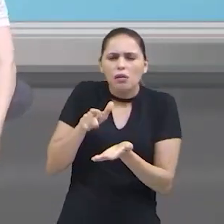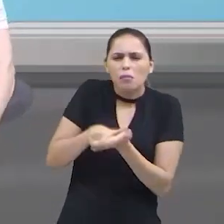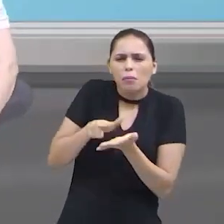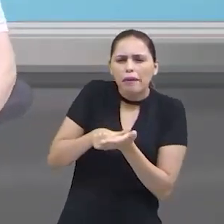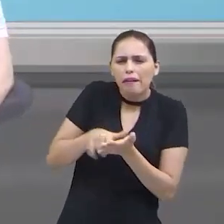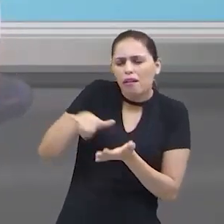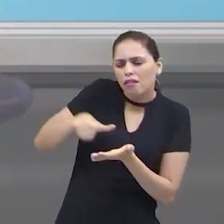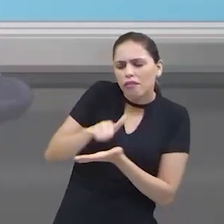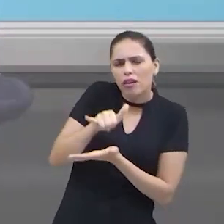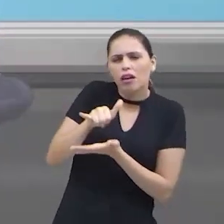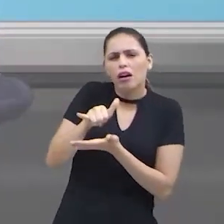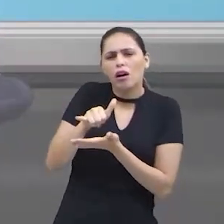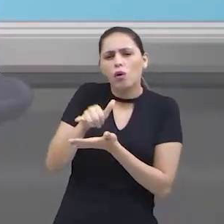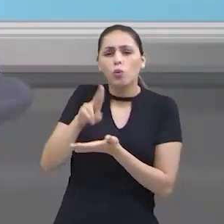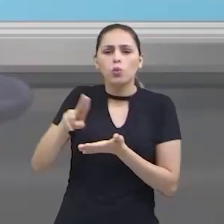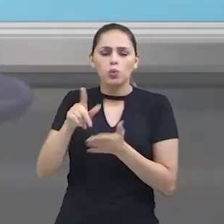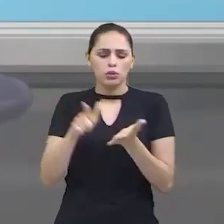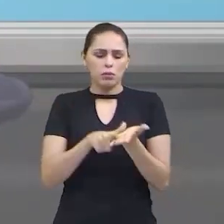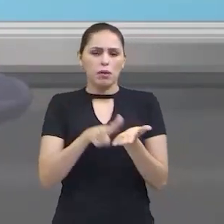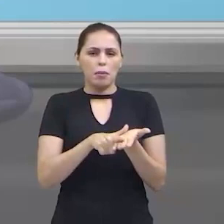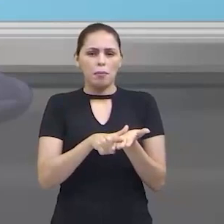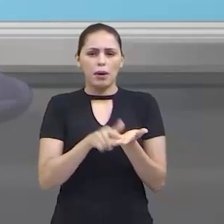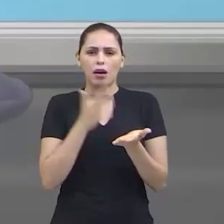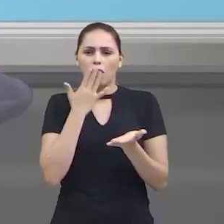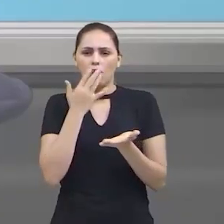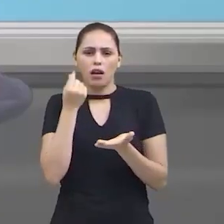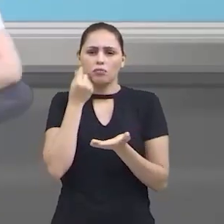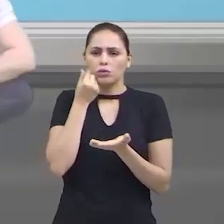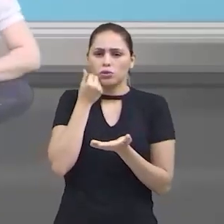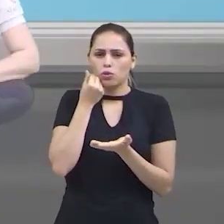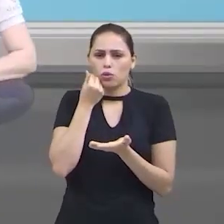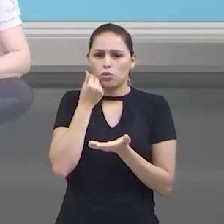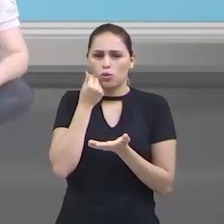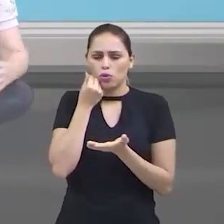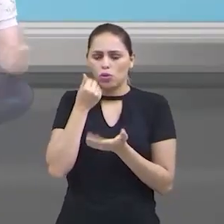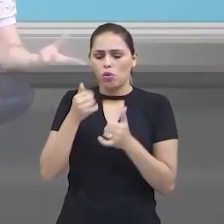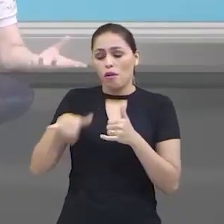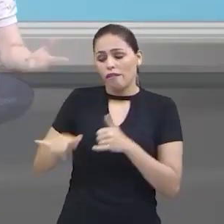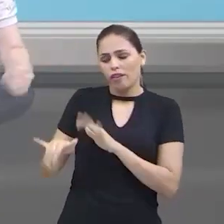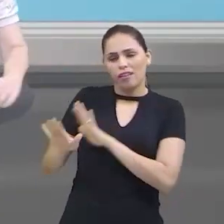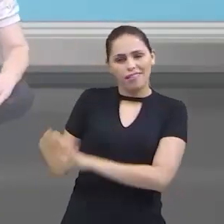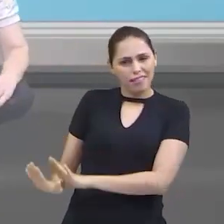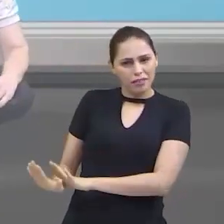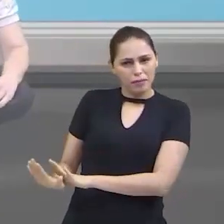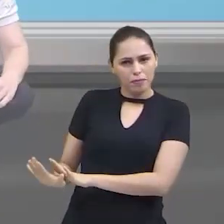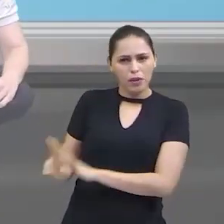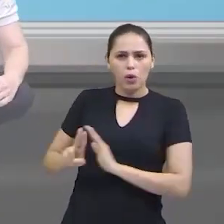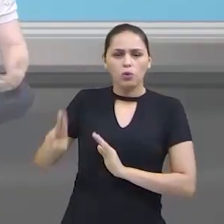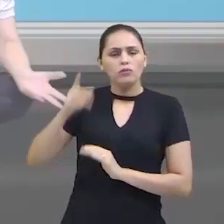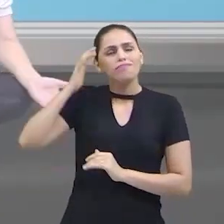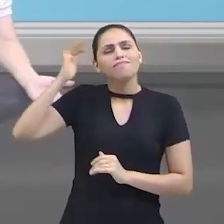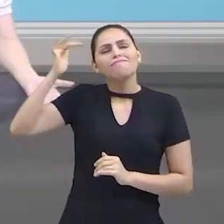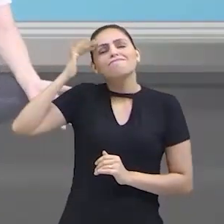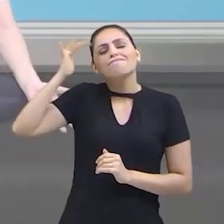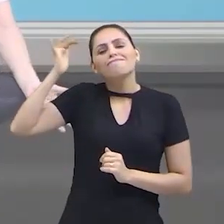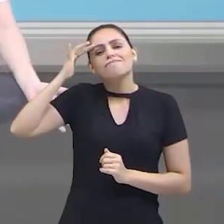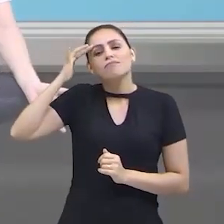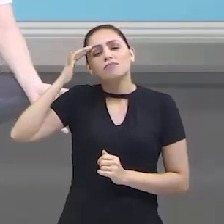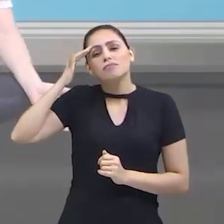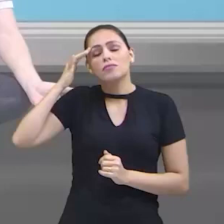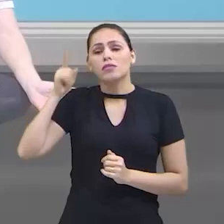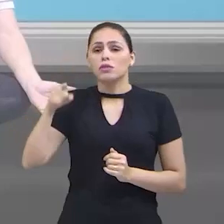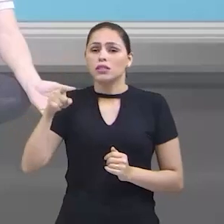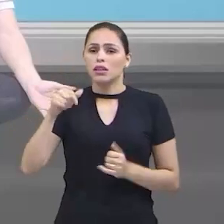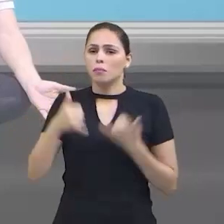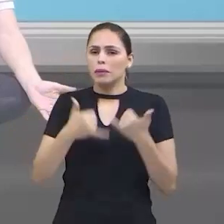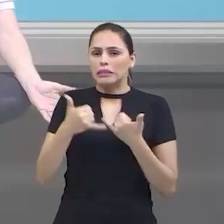Então, vamos precisar de uma folhinha de papel. Os lápis de cor. Deixa seu aviãozinho aqui do lado. E usa sua imaginação. Afinal, para a gente